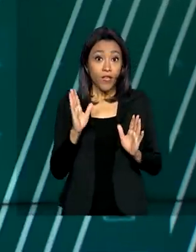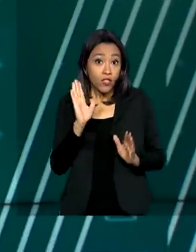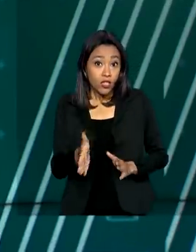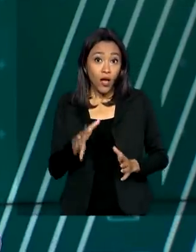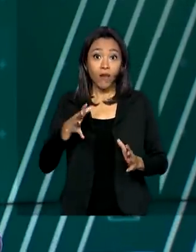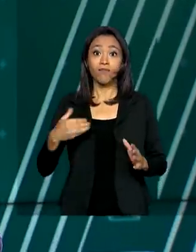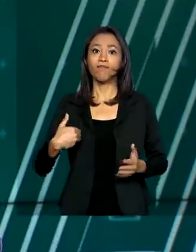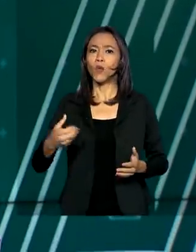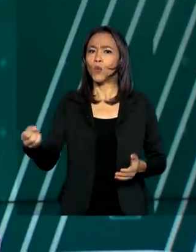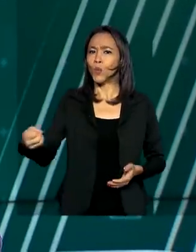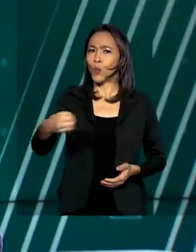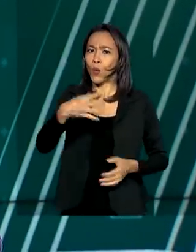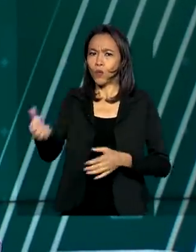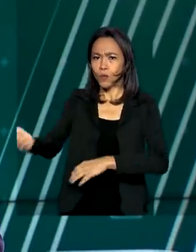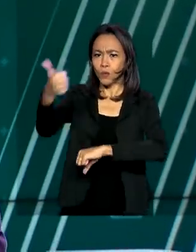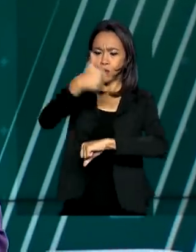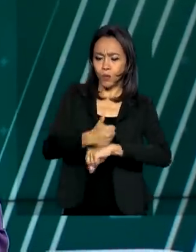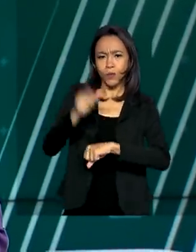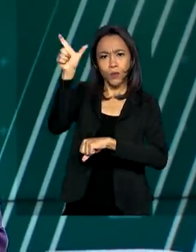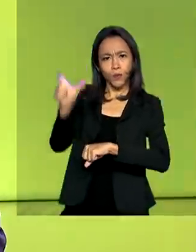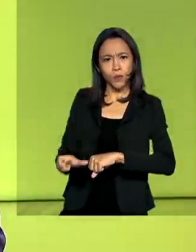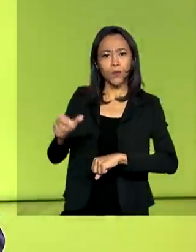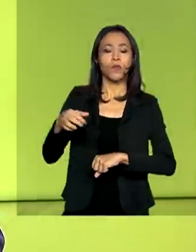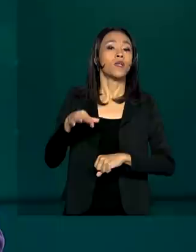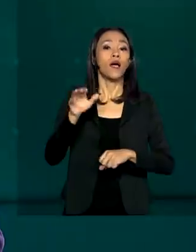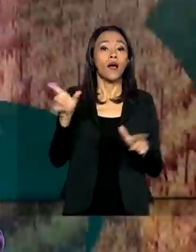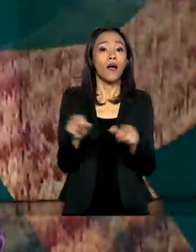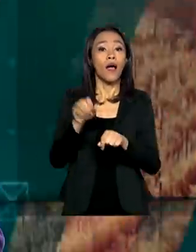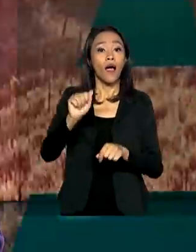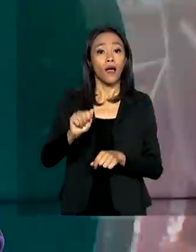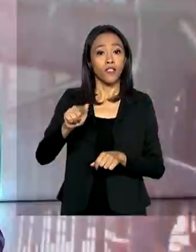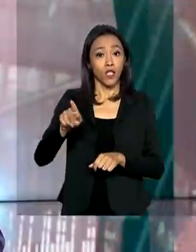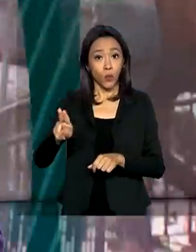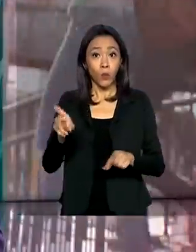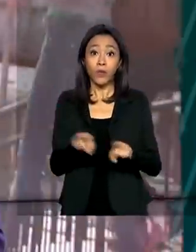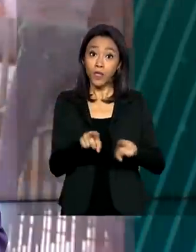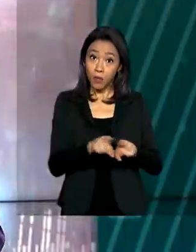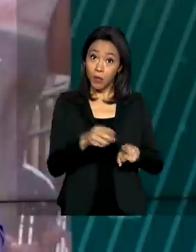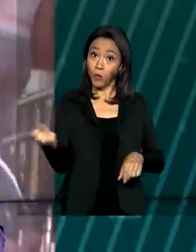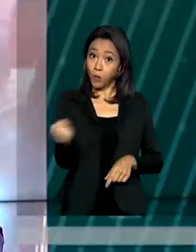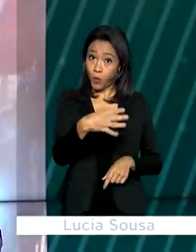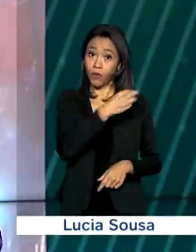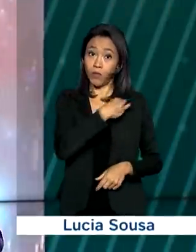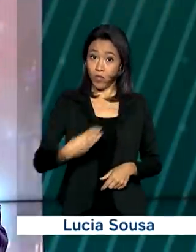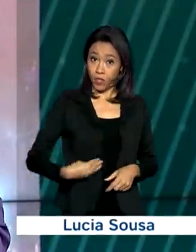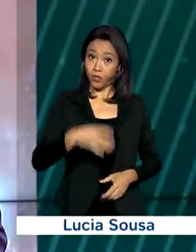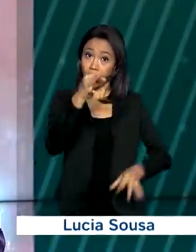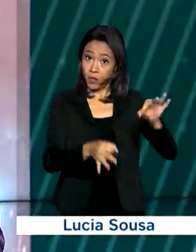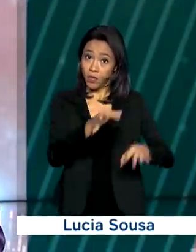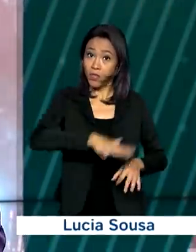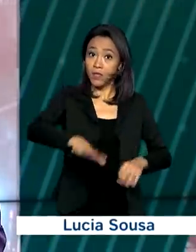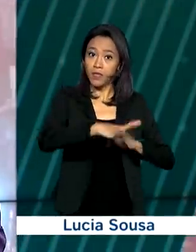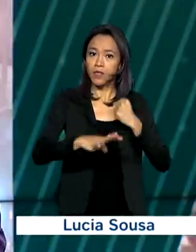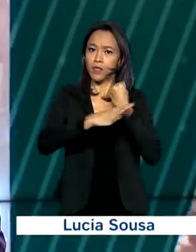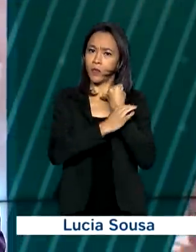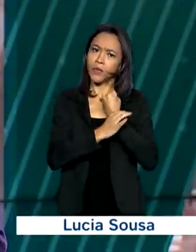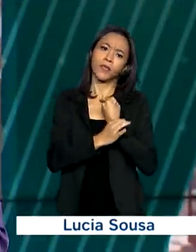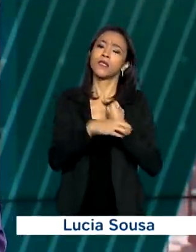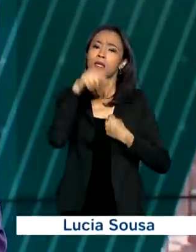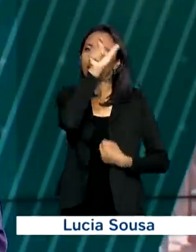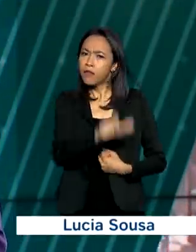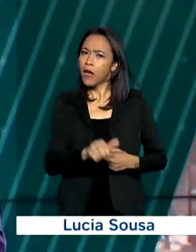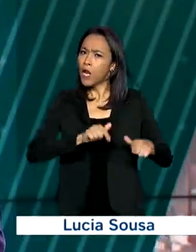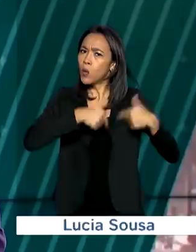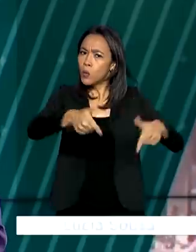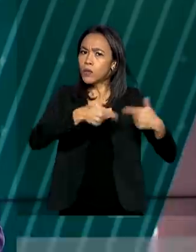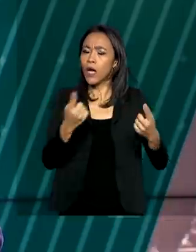posse o novo advogado-geral da União e o ministro da Justiça e Segurança Pública. André Mendonça disse que vai lutar contra o crime